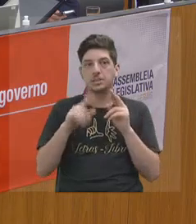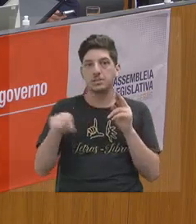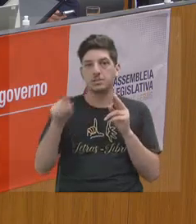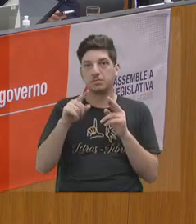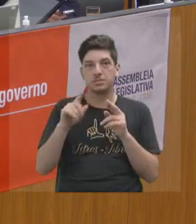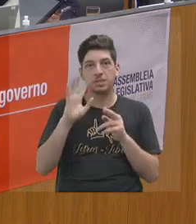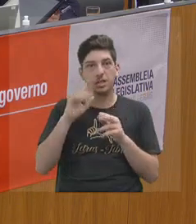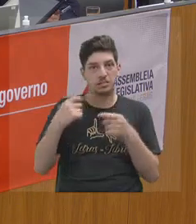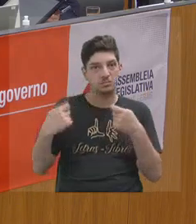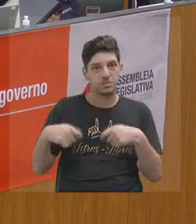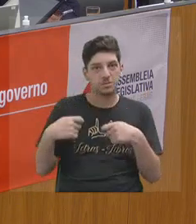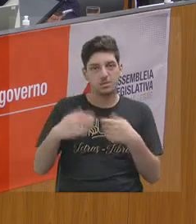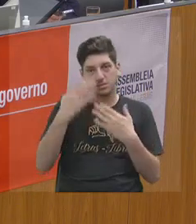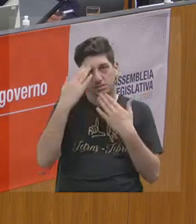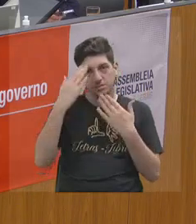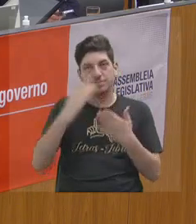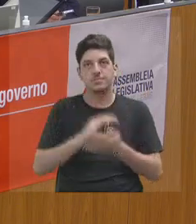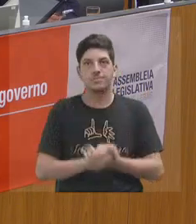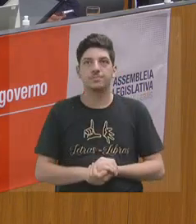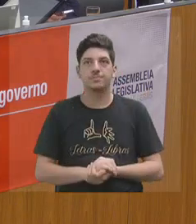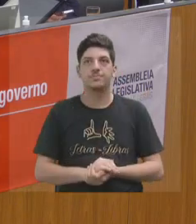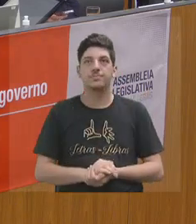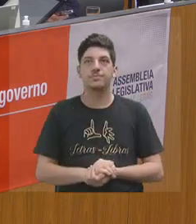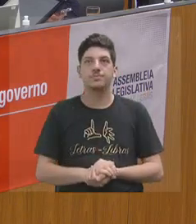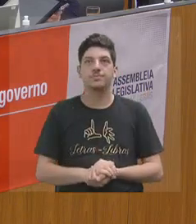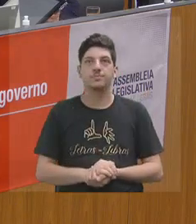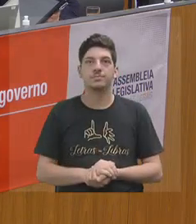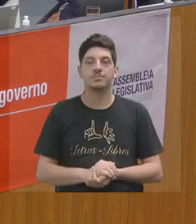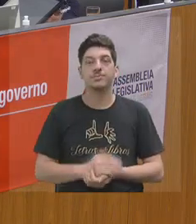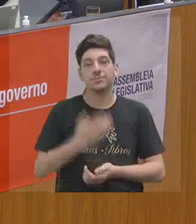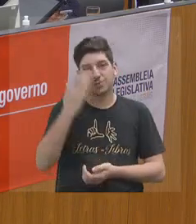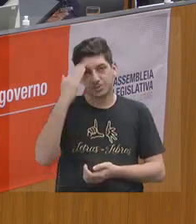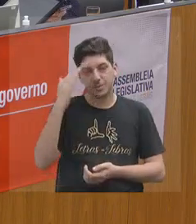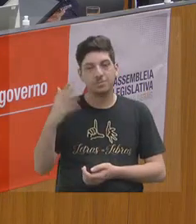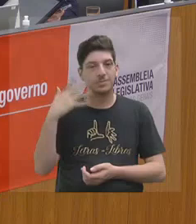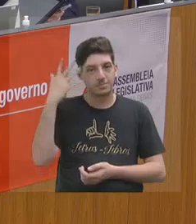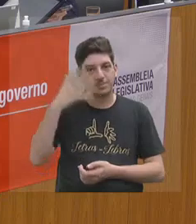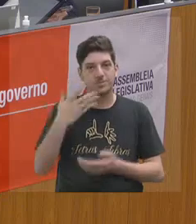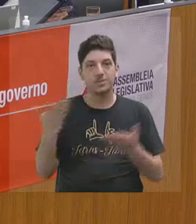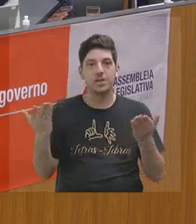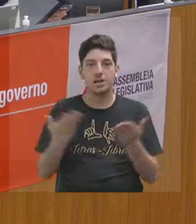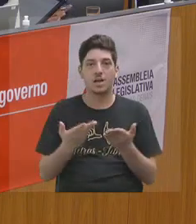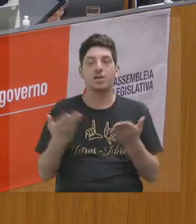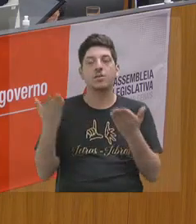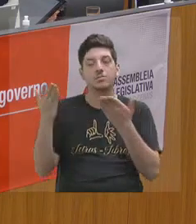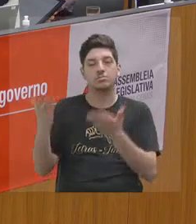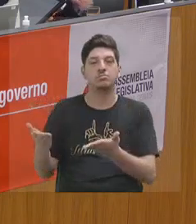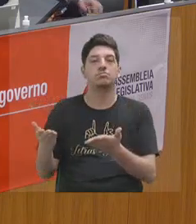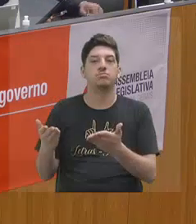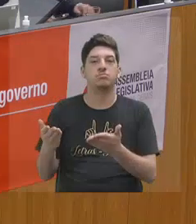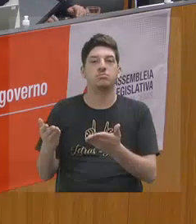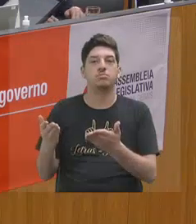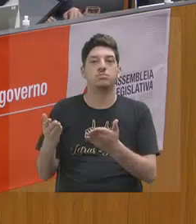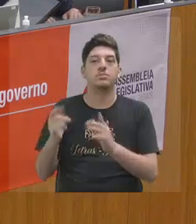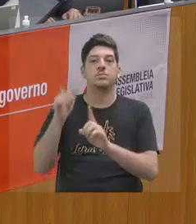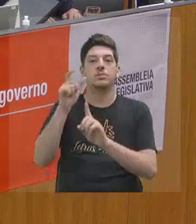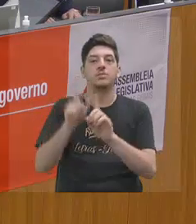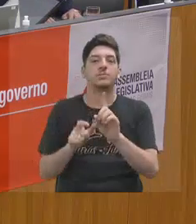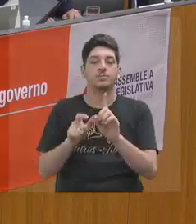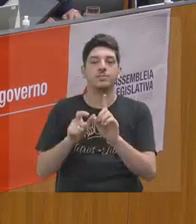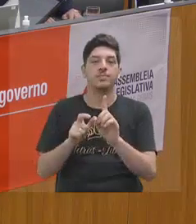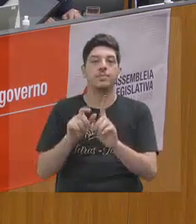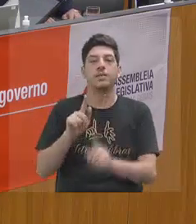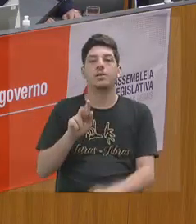necessário. Muito obrigado. Obrigado, doutor Bernardo, pela apresentação. E, na sequência, concedo a palavra ao senhor